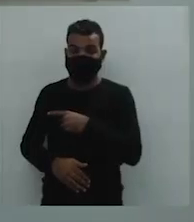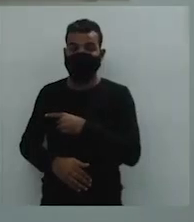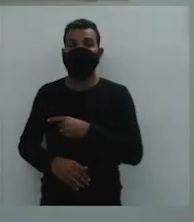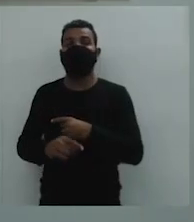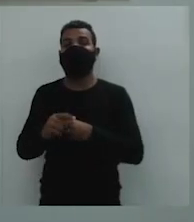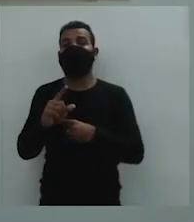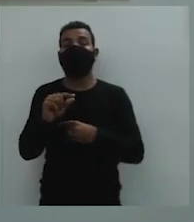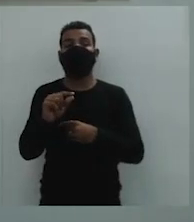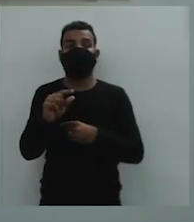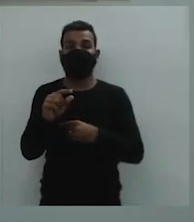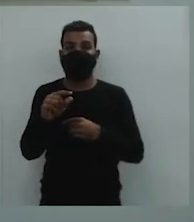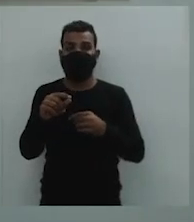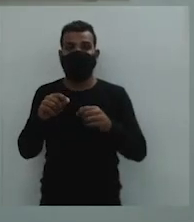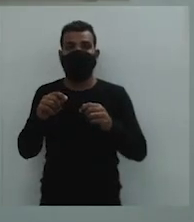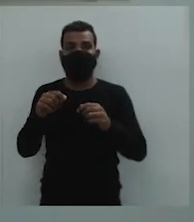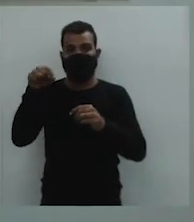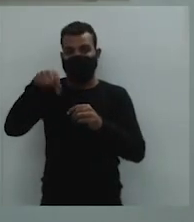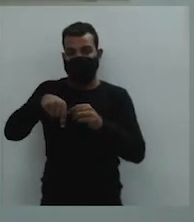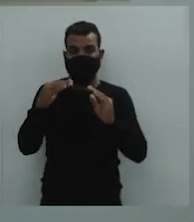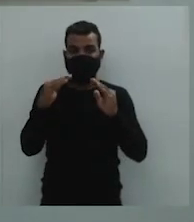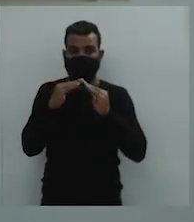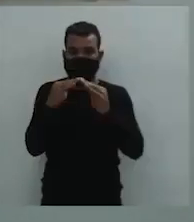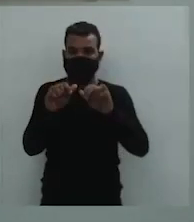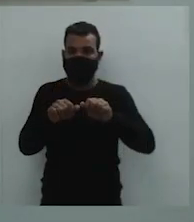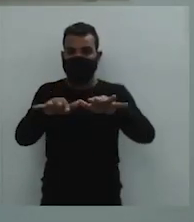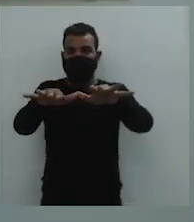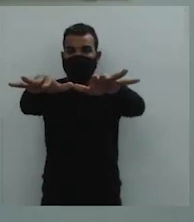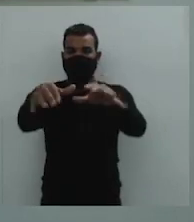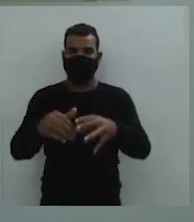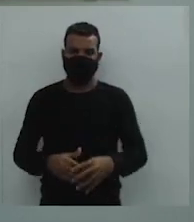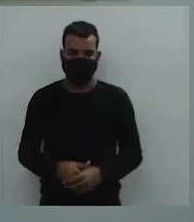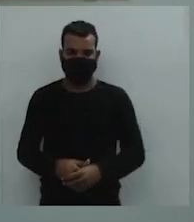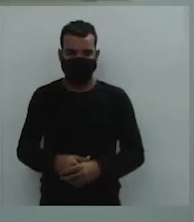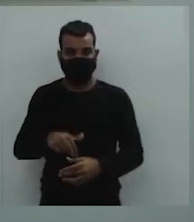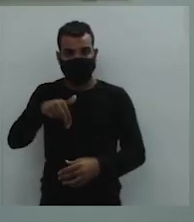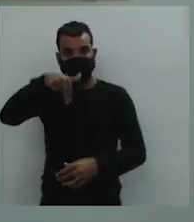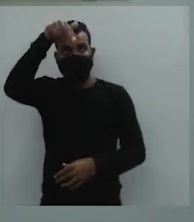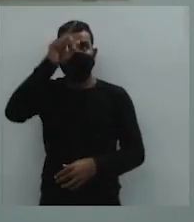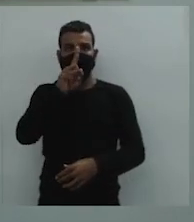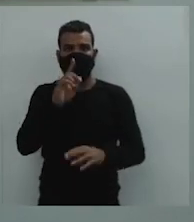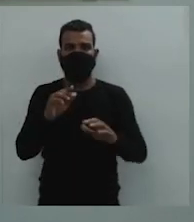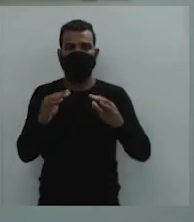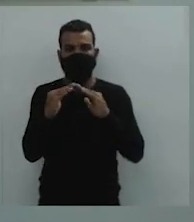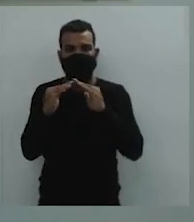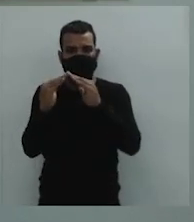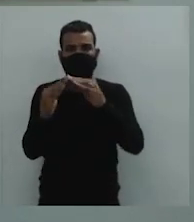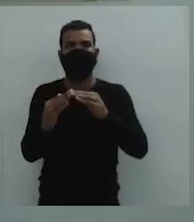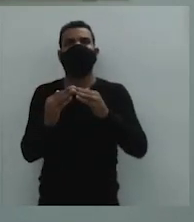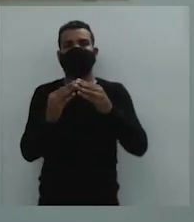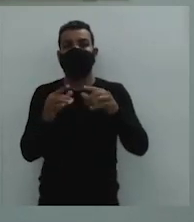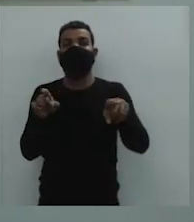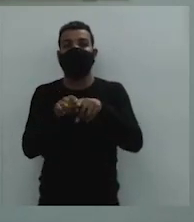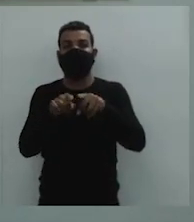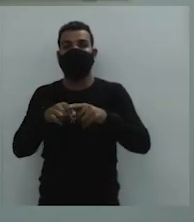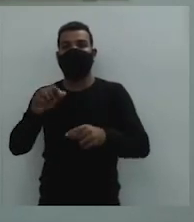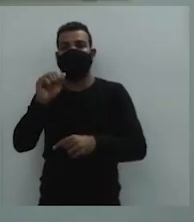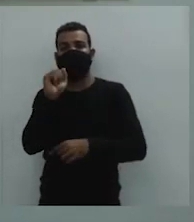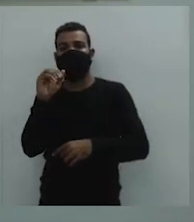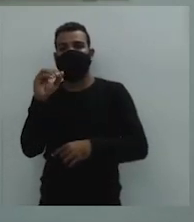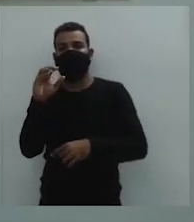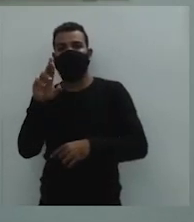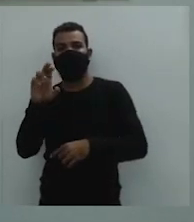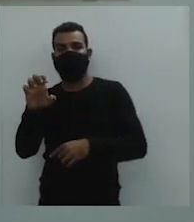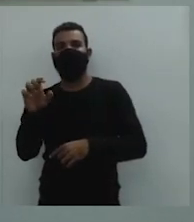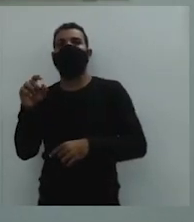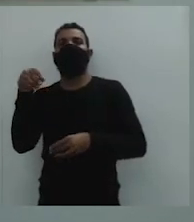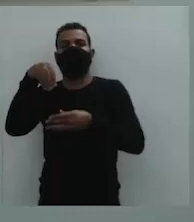favoreceu o povoamento e crescimento urbano na região norte, além da incorporação do Acre ao território